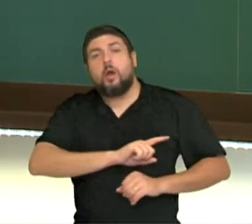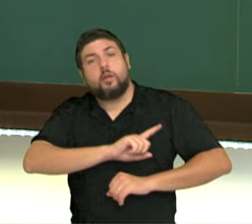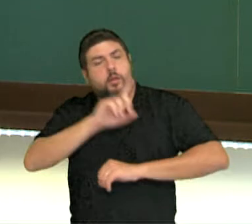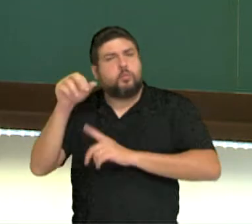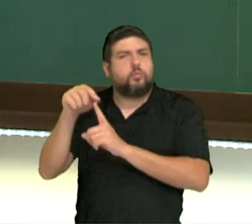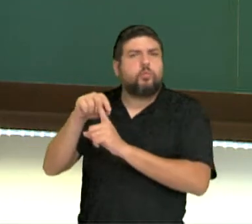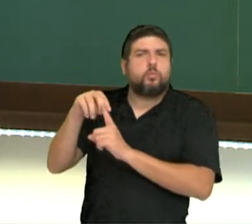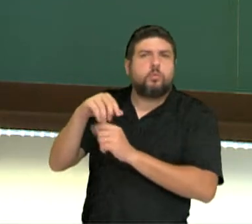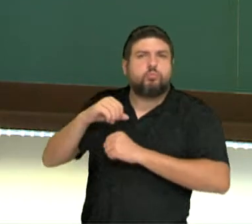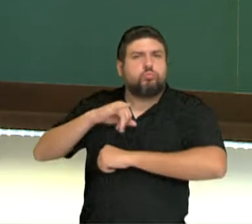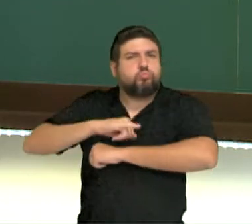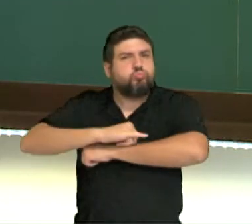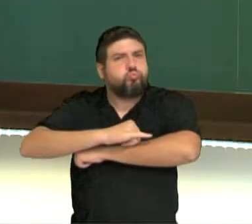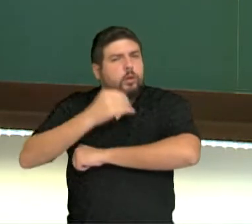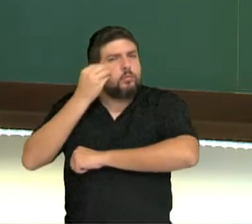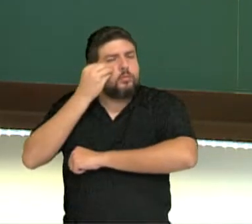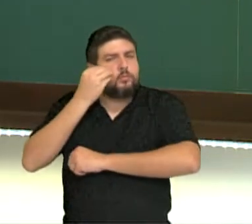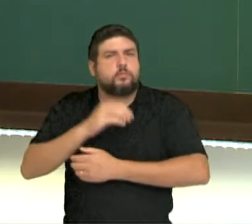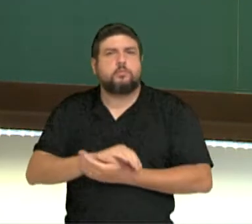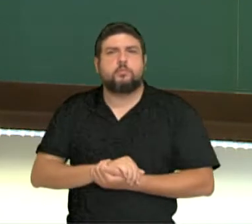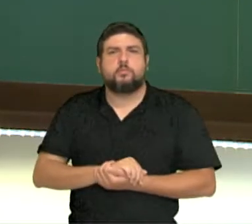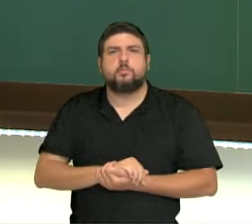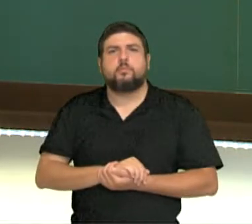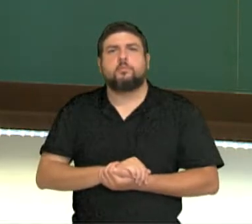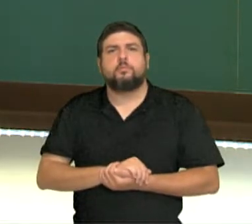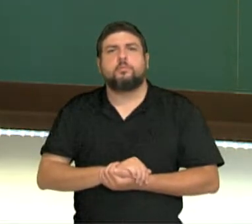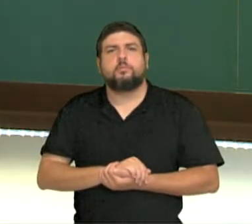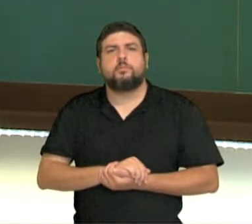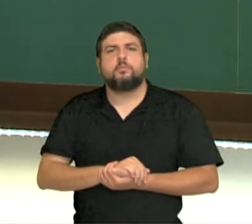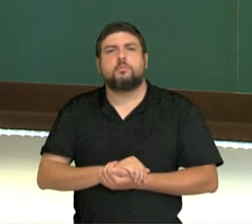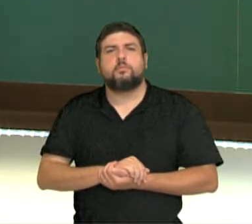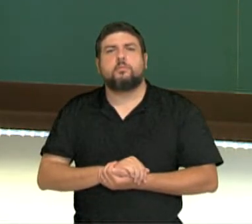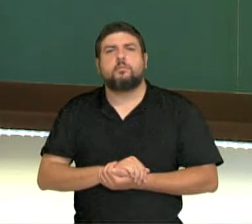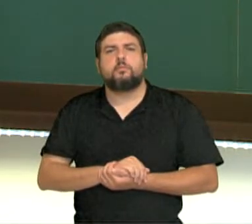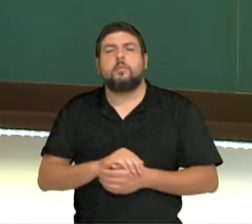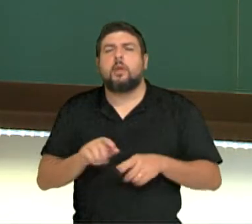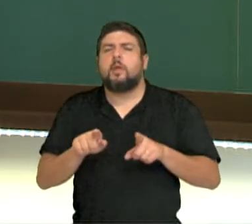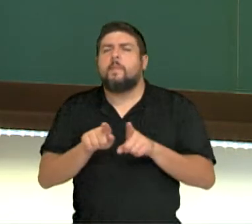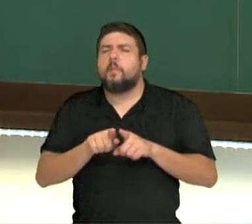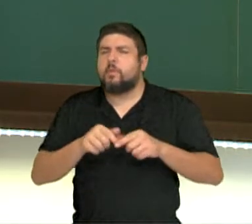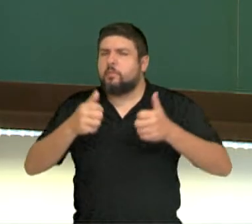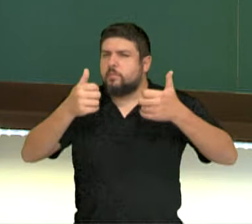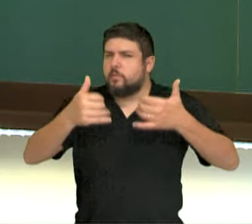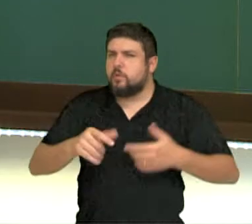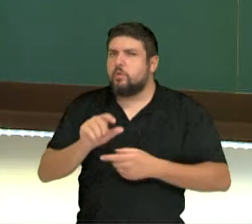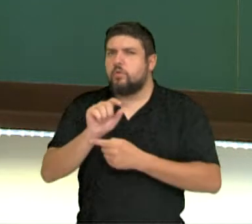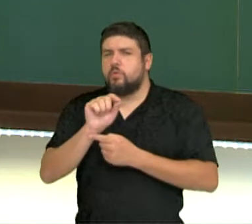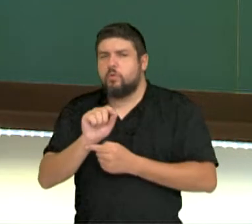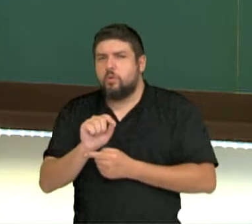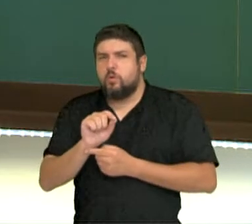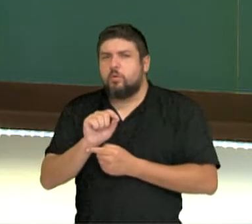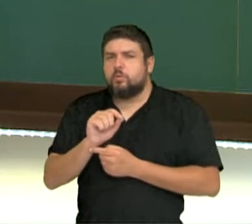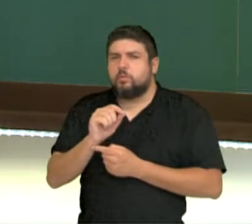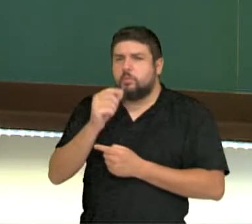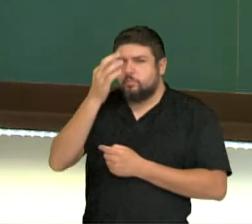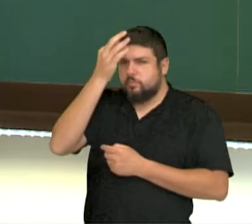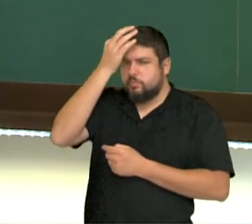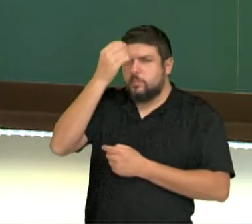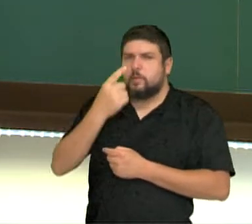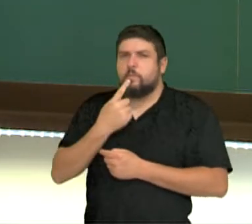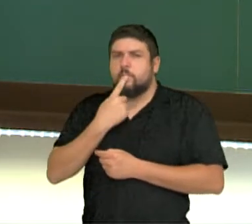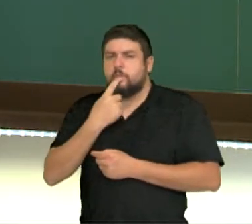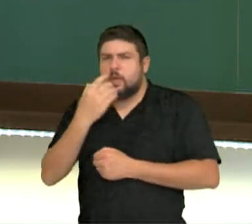obesidade. E também falamos que os ruivos sofreram bastante perseguição e